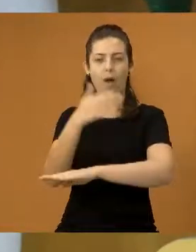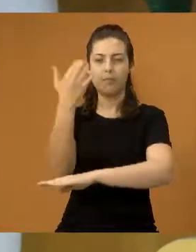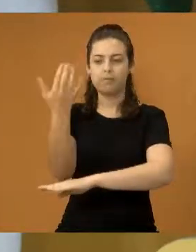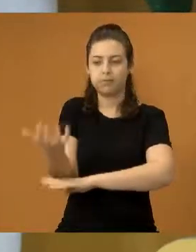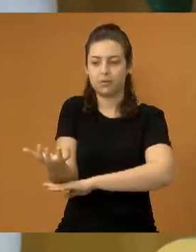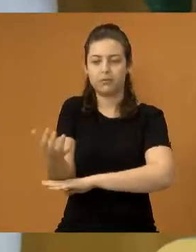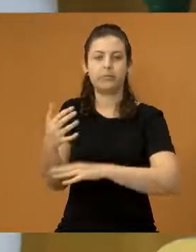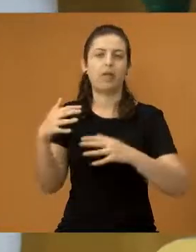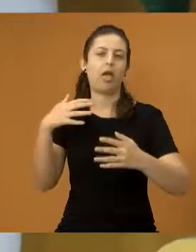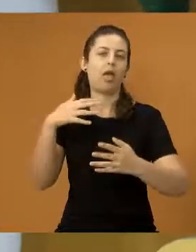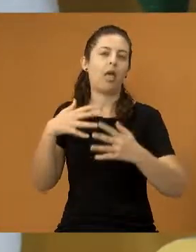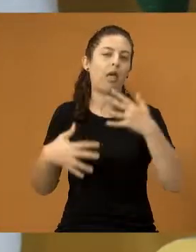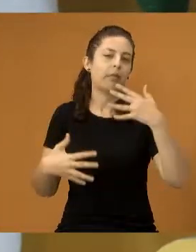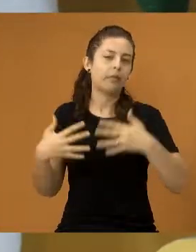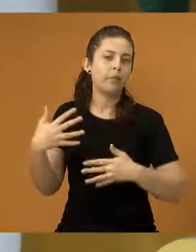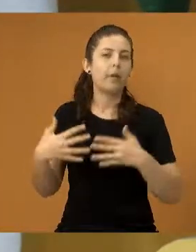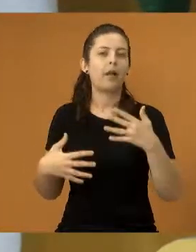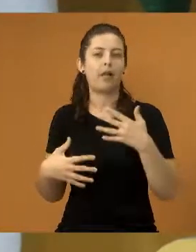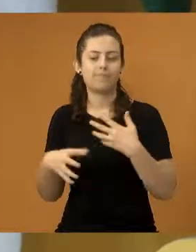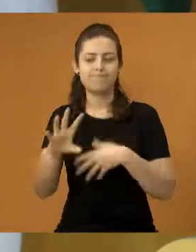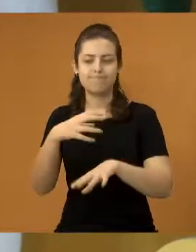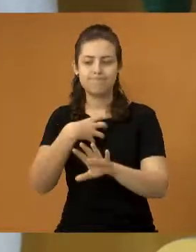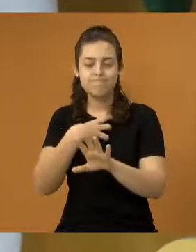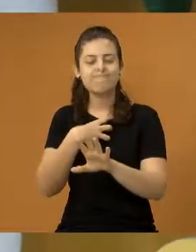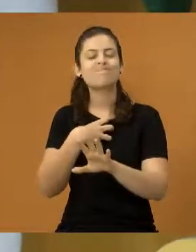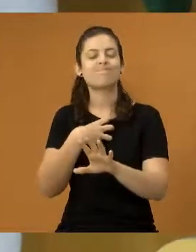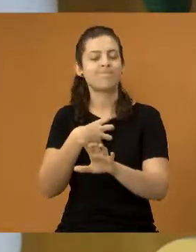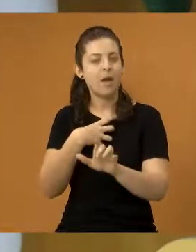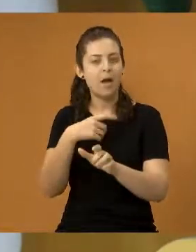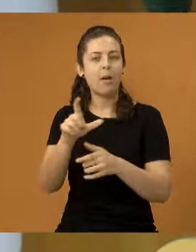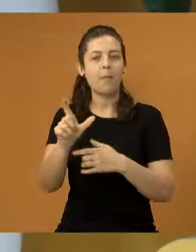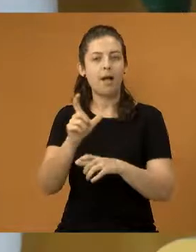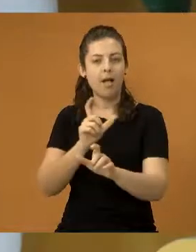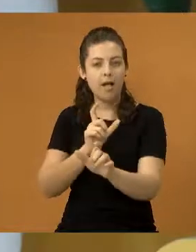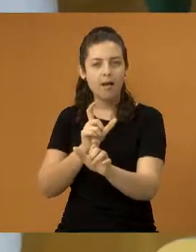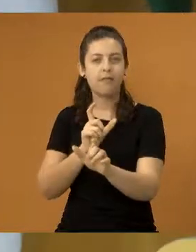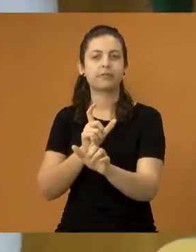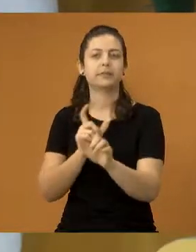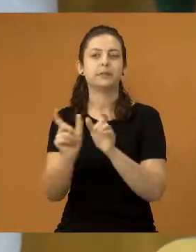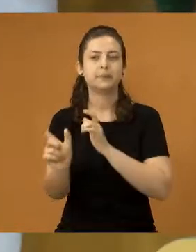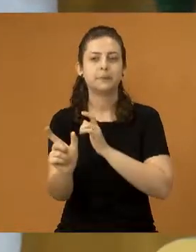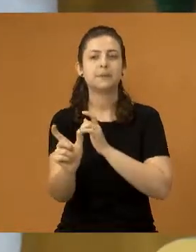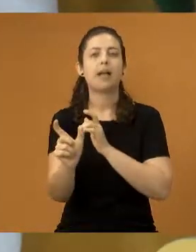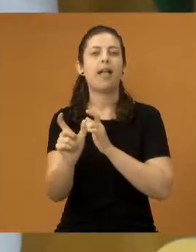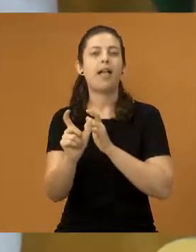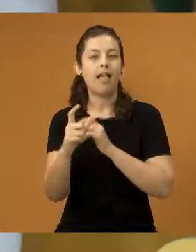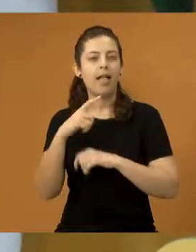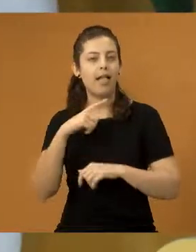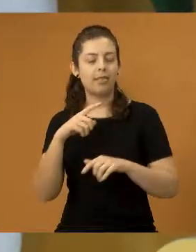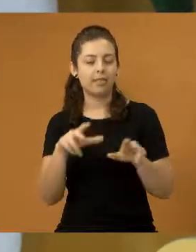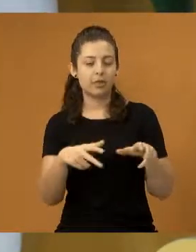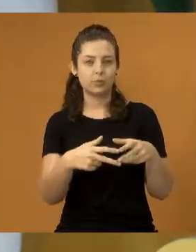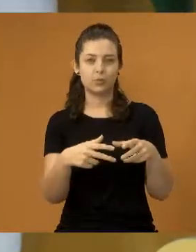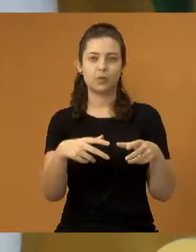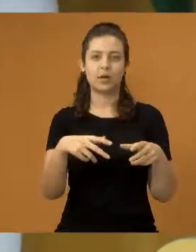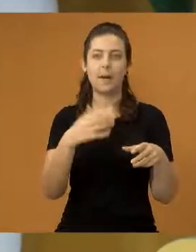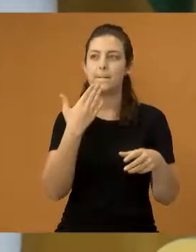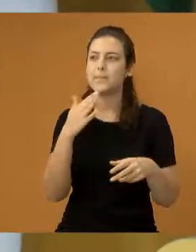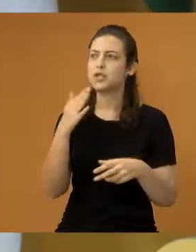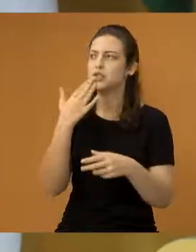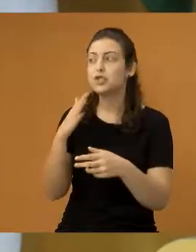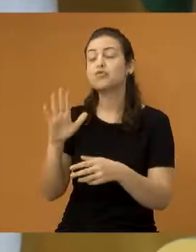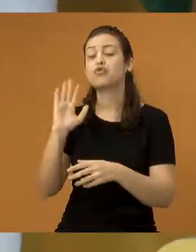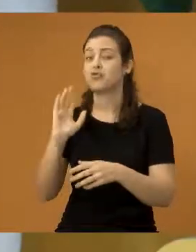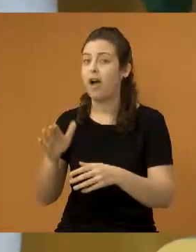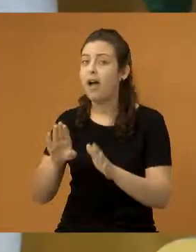E faço minhas, suas palavras, Paulinho. Quantas árvores esse legislativo pediu, fez